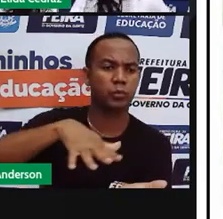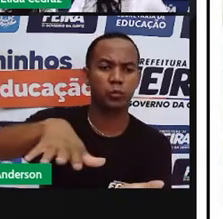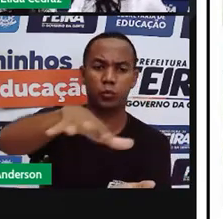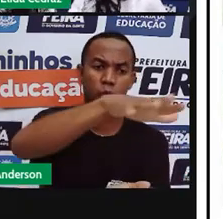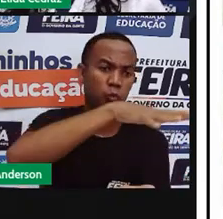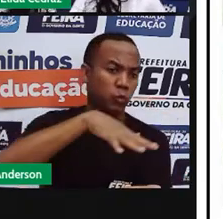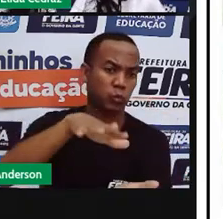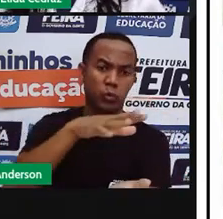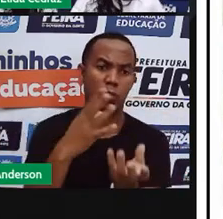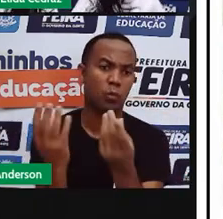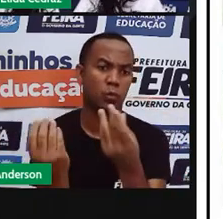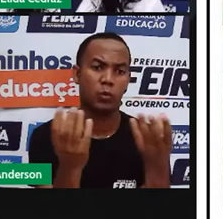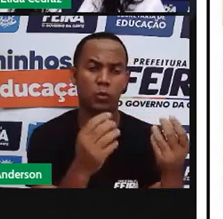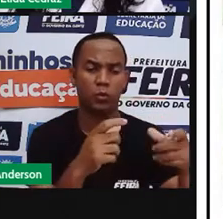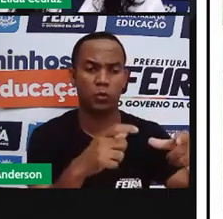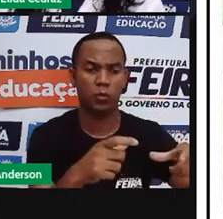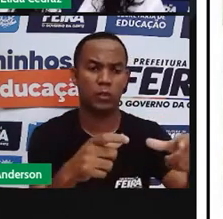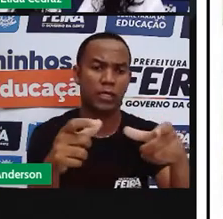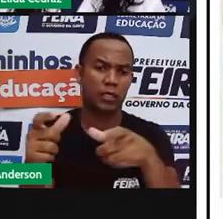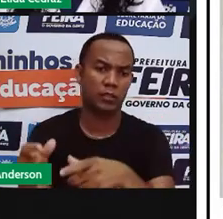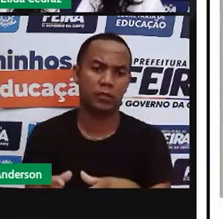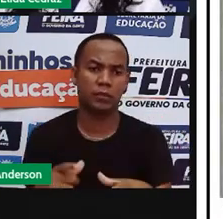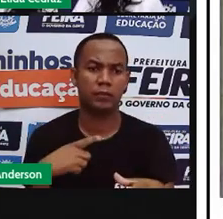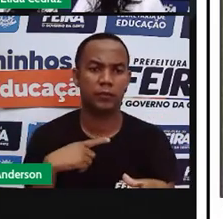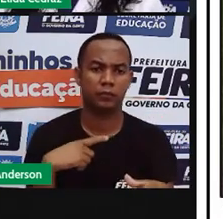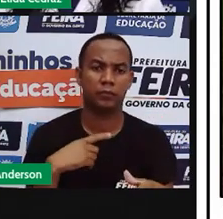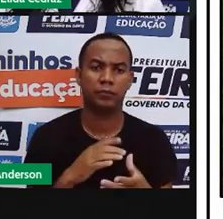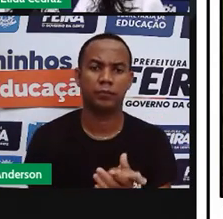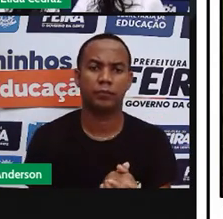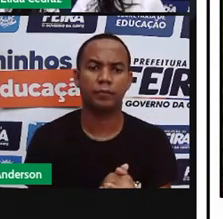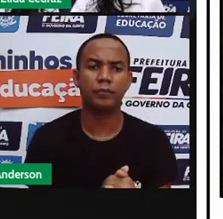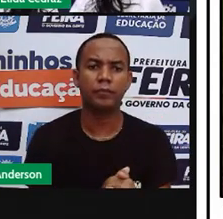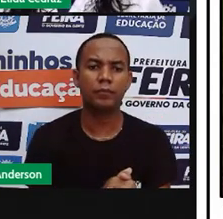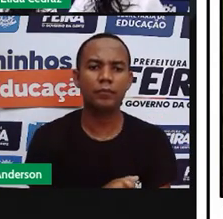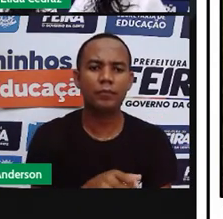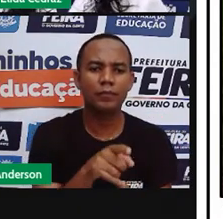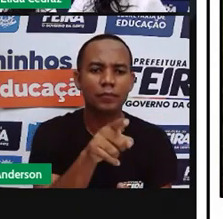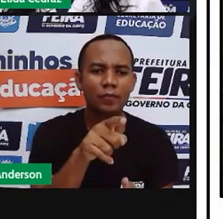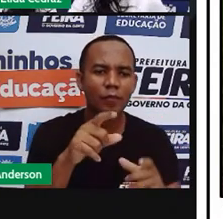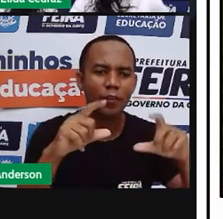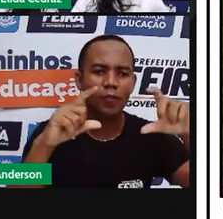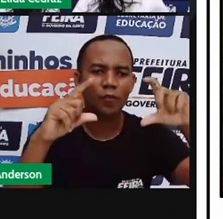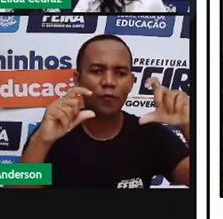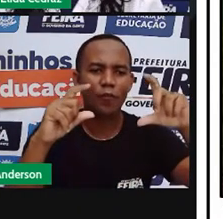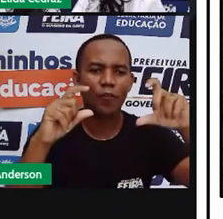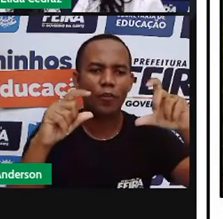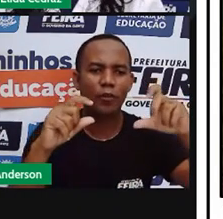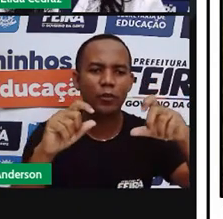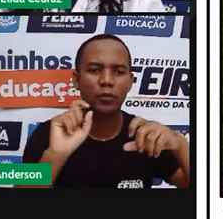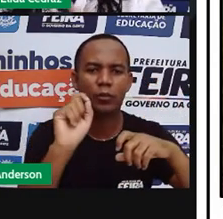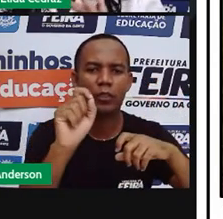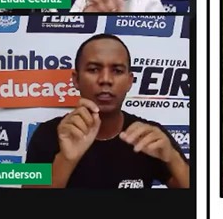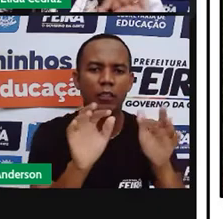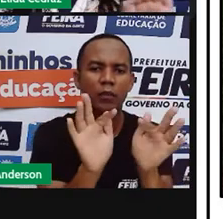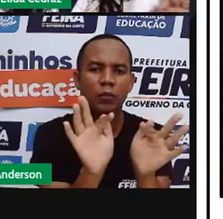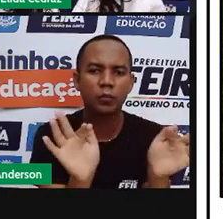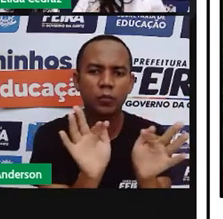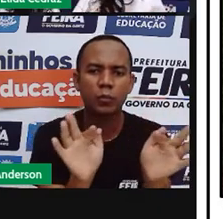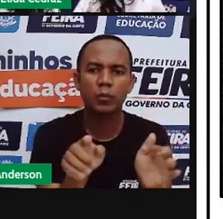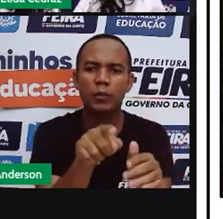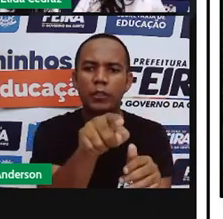que acontecem nos outros bairros. Essas fotos foram tiradas de lá, das